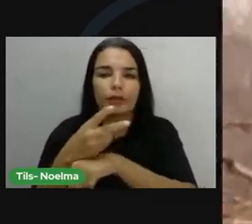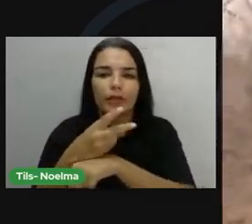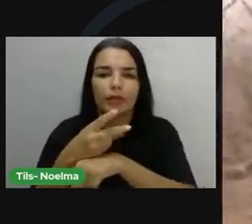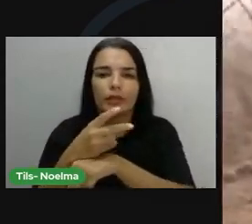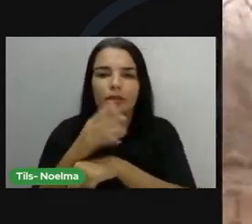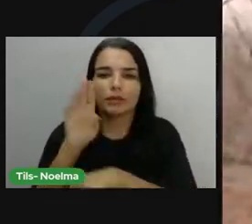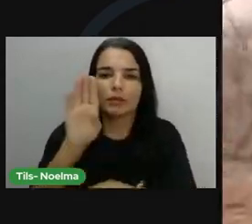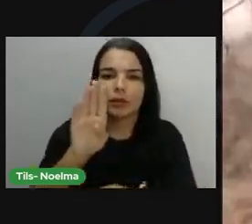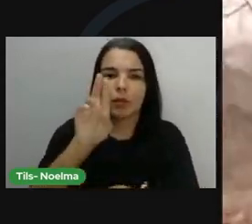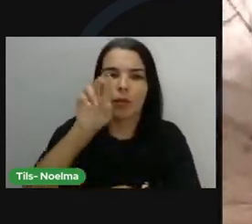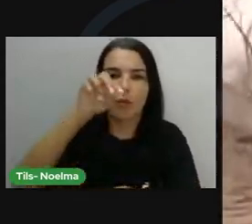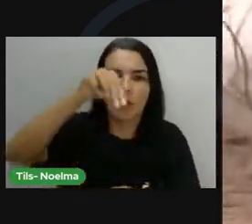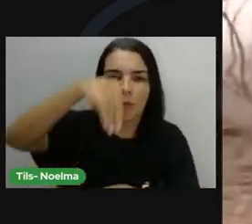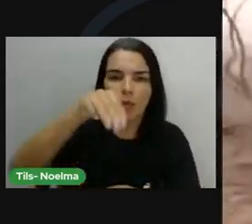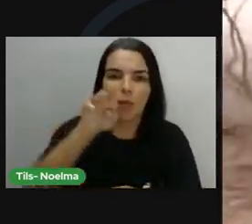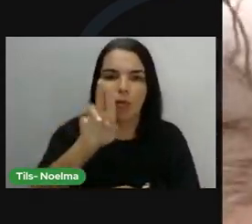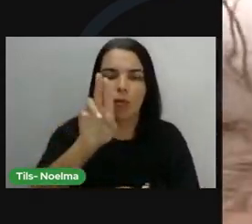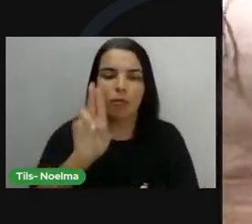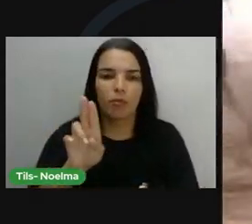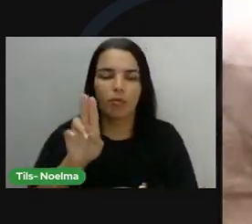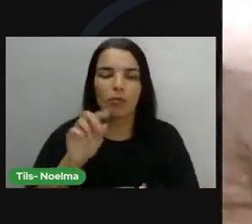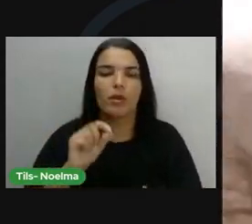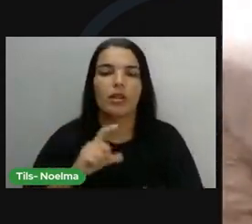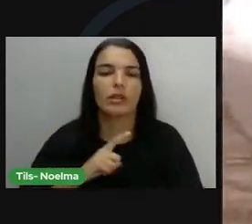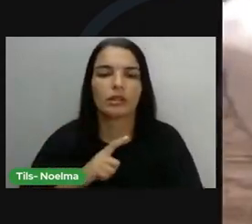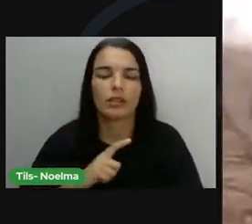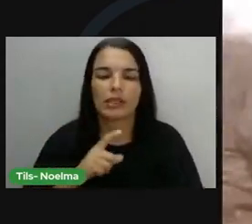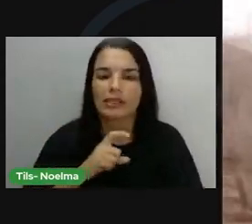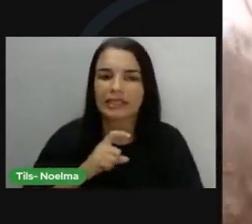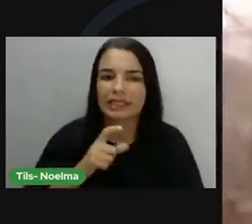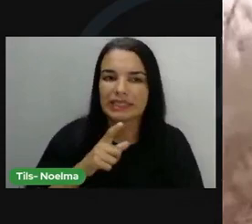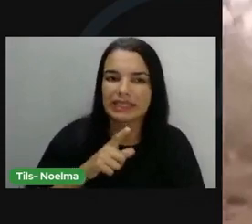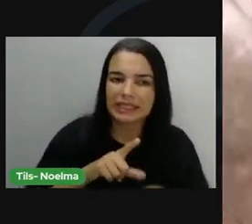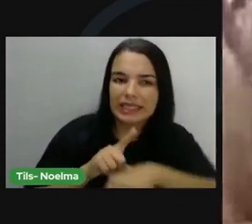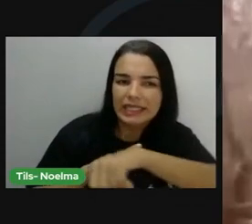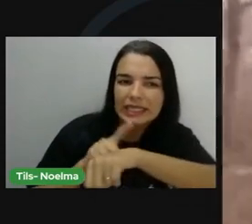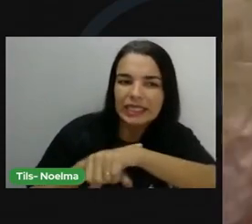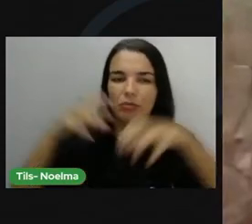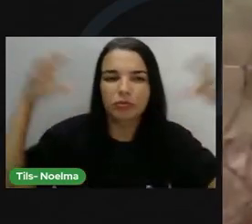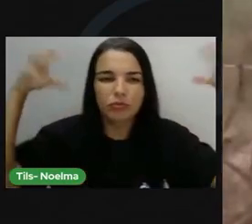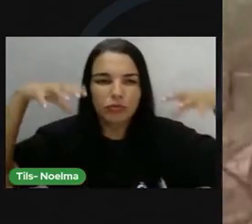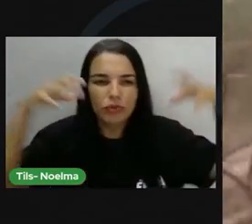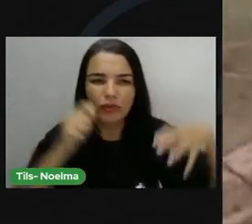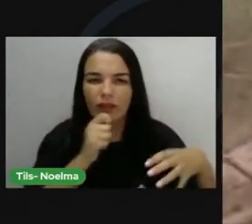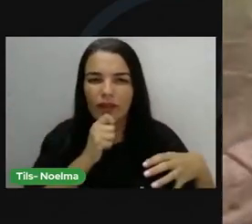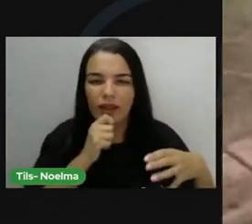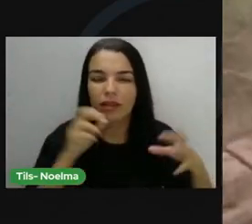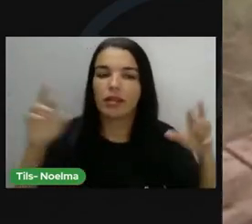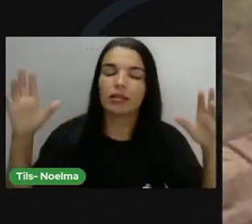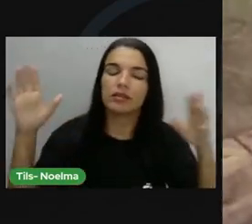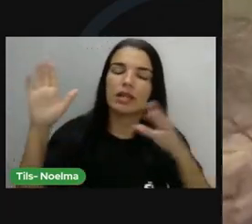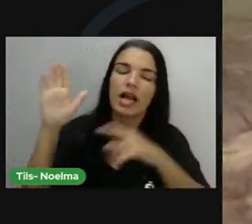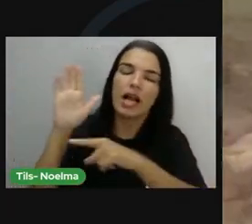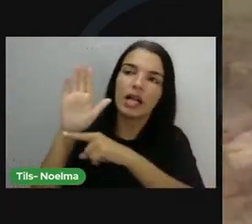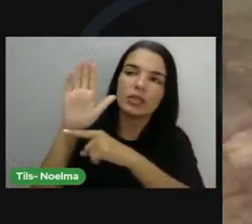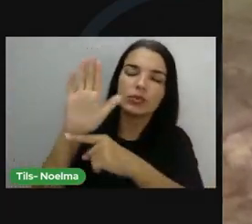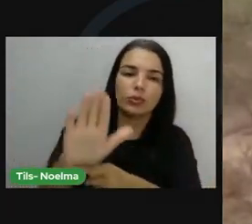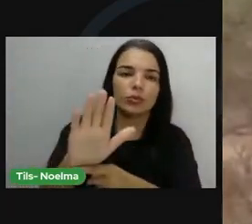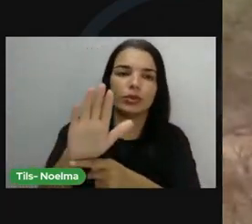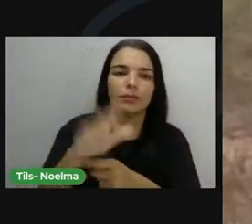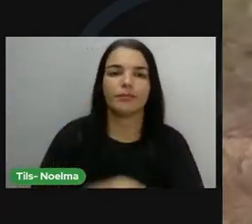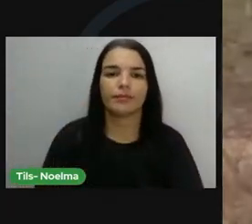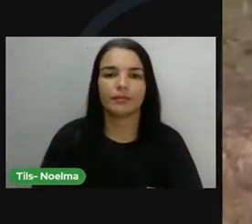E em tempos de seca, a árvore nativa só corre o sertanejo da roça. Plantamos o milho, o feijão, mas